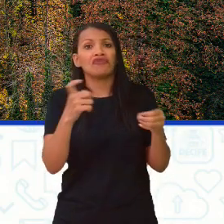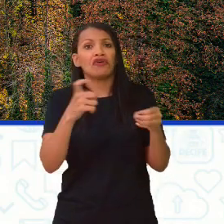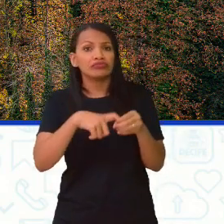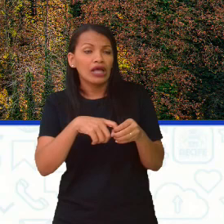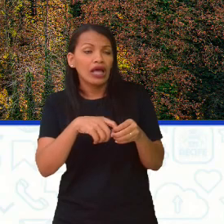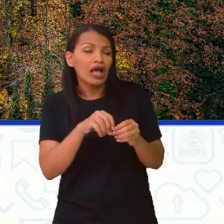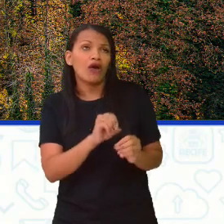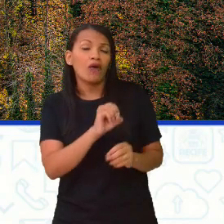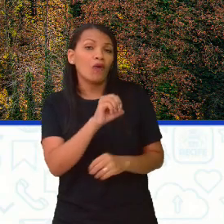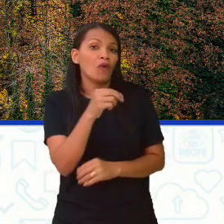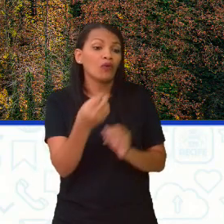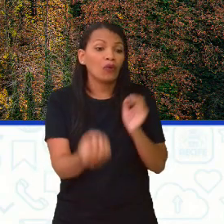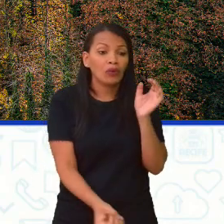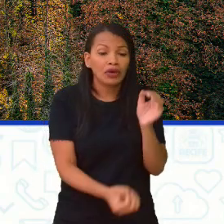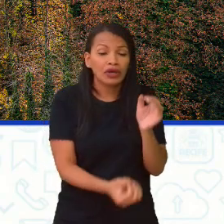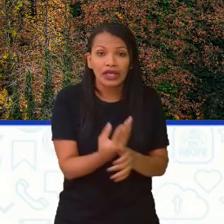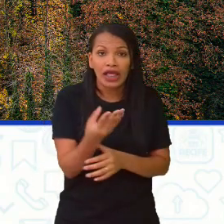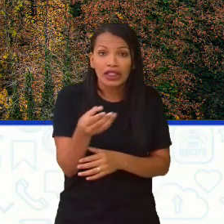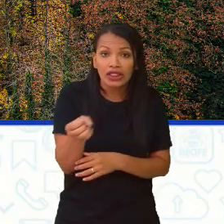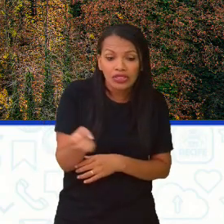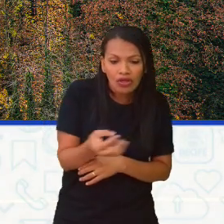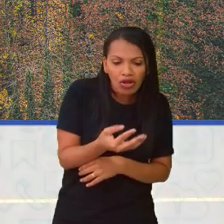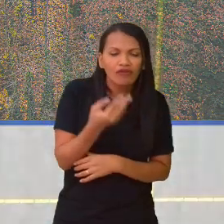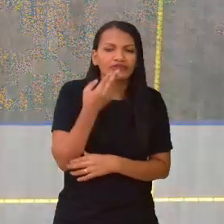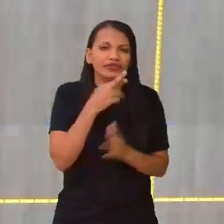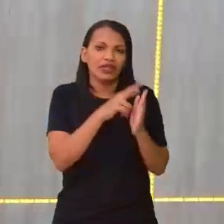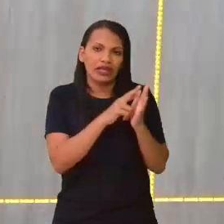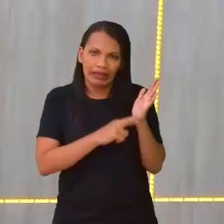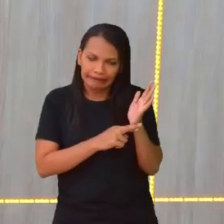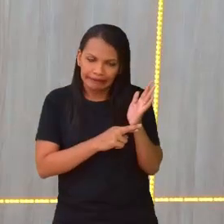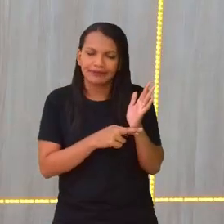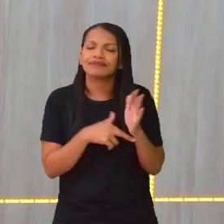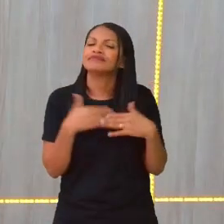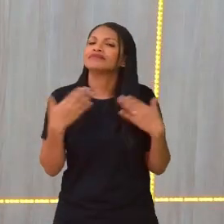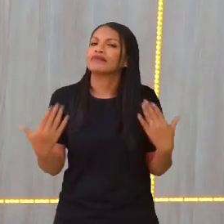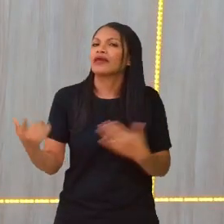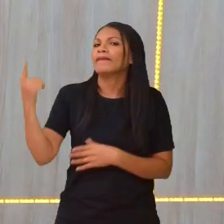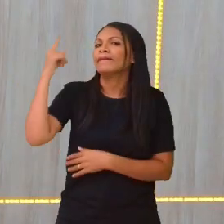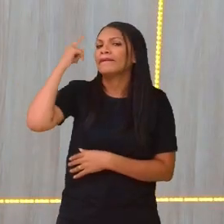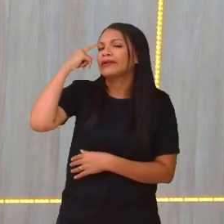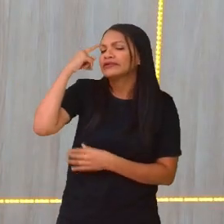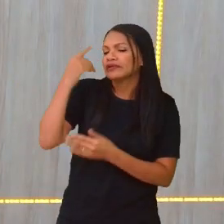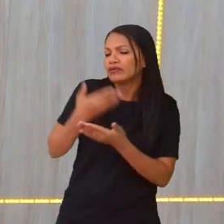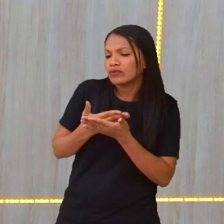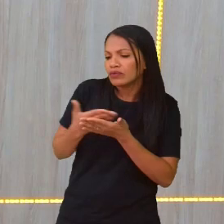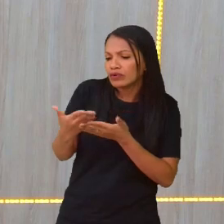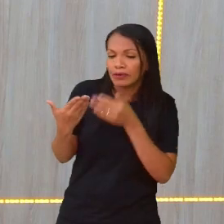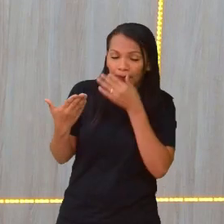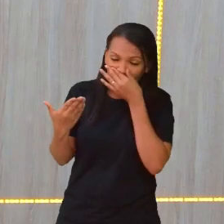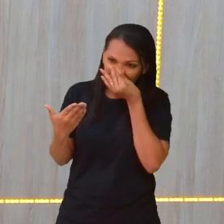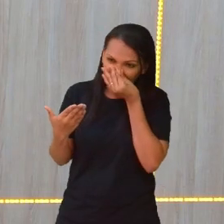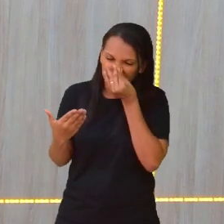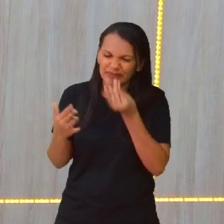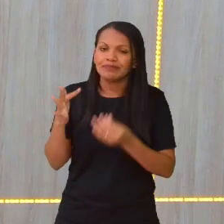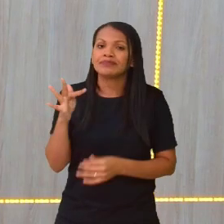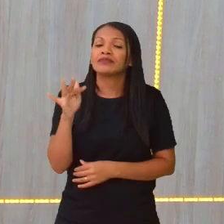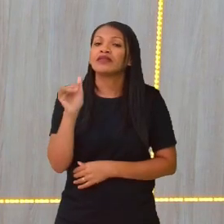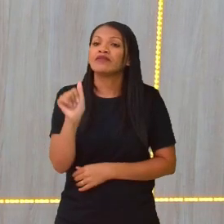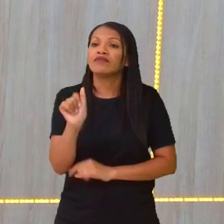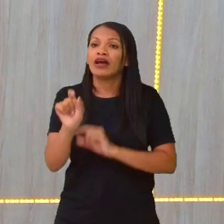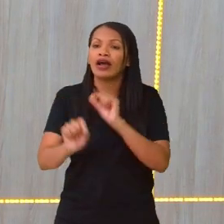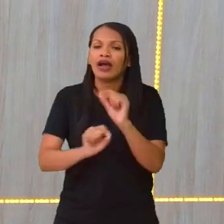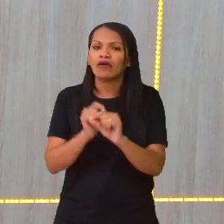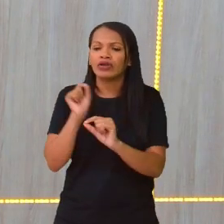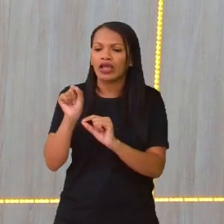criar novas. Um exemplo muito bom que a gente pode pensar para essa aplicabilidade é o VAR, que é aquela